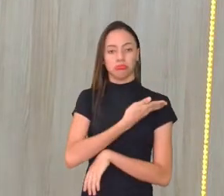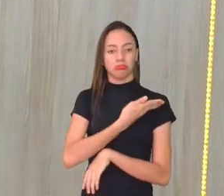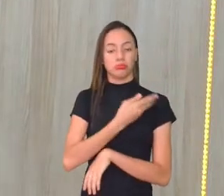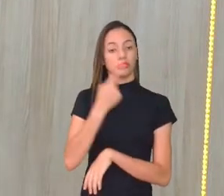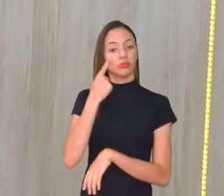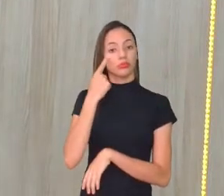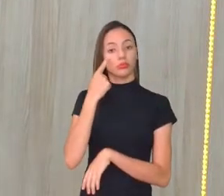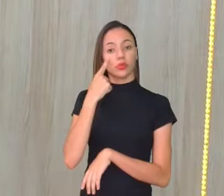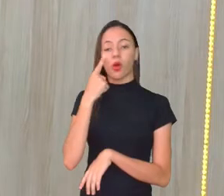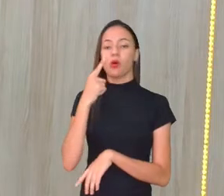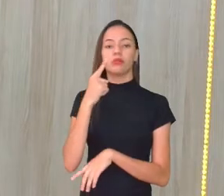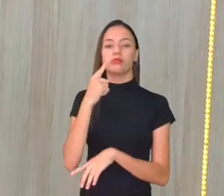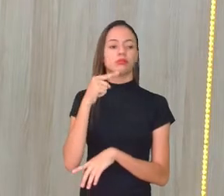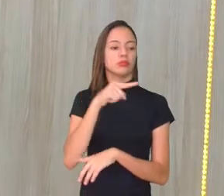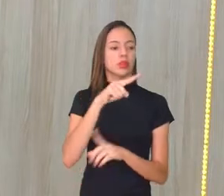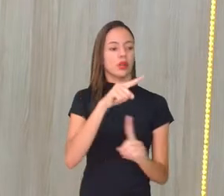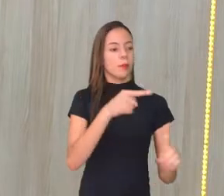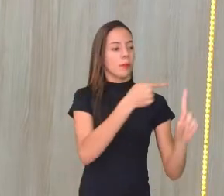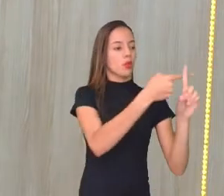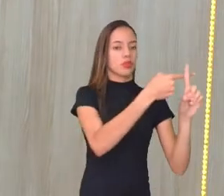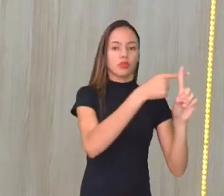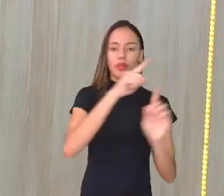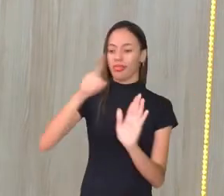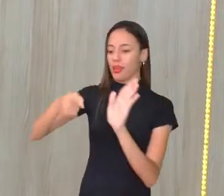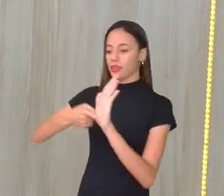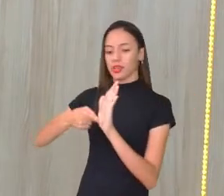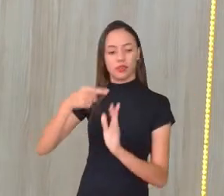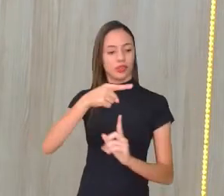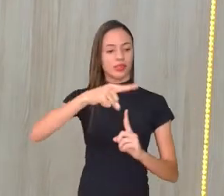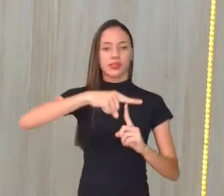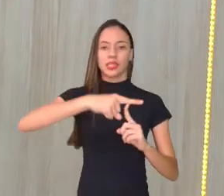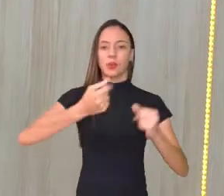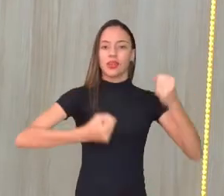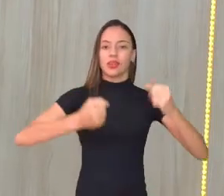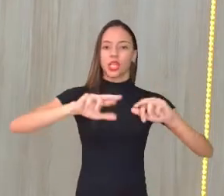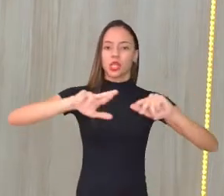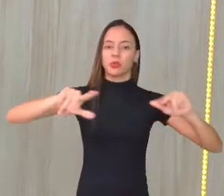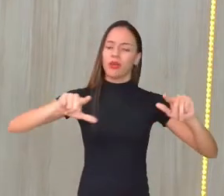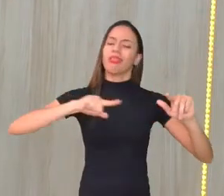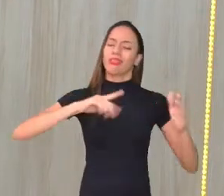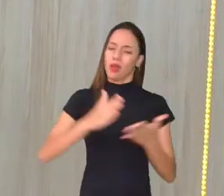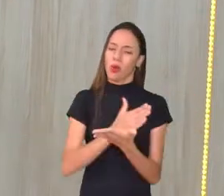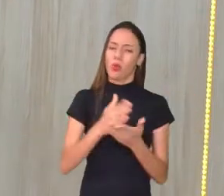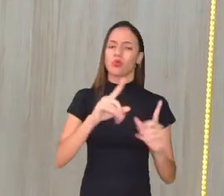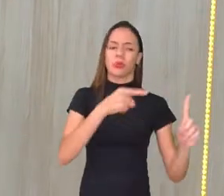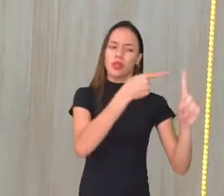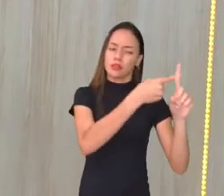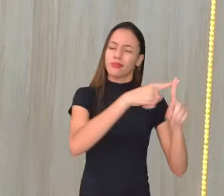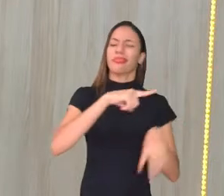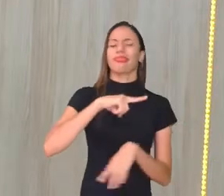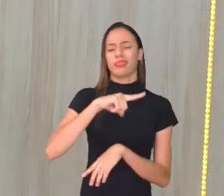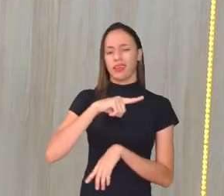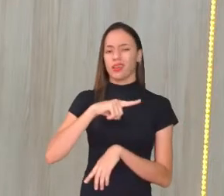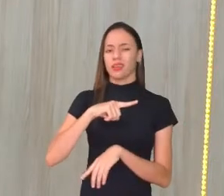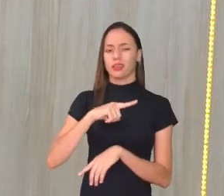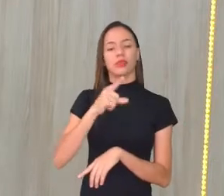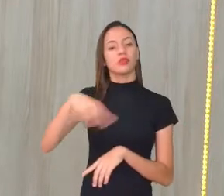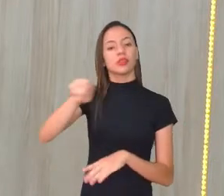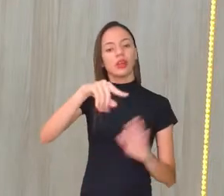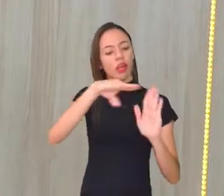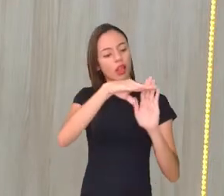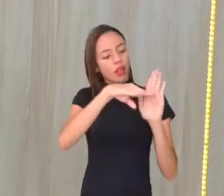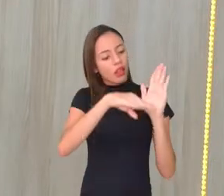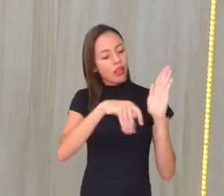Os prós e os contras desse transporte. Porque tem benefícios também. A gente sabe que tem, né? Vários benefícios. Então, façam essa